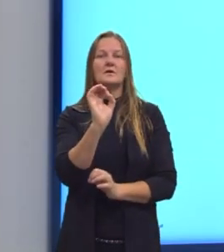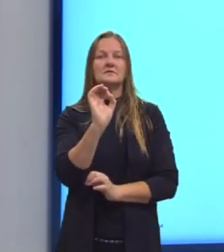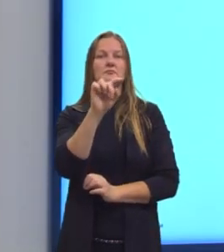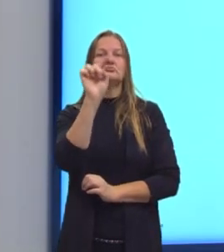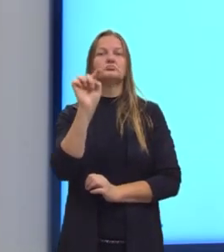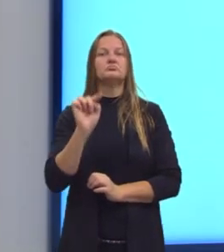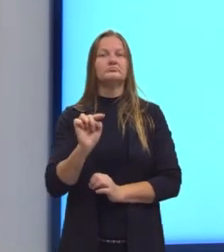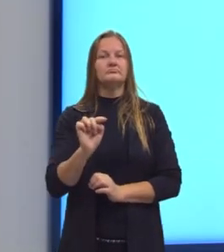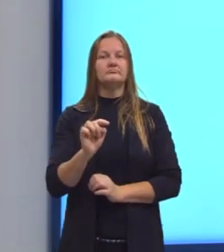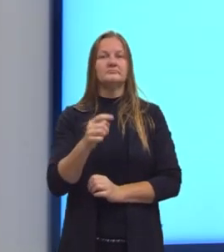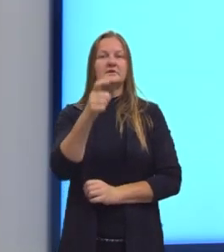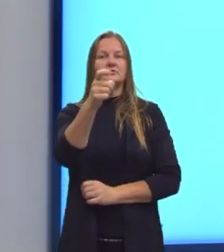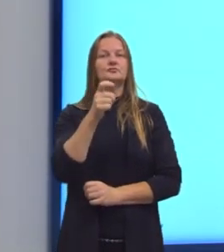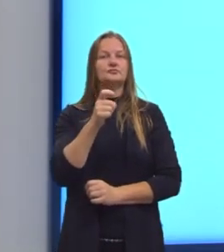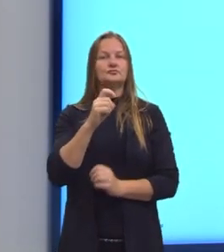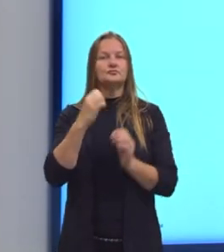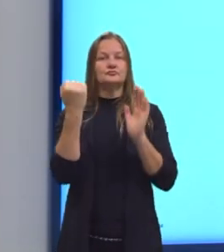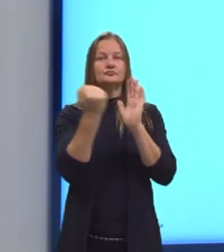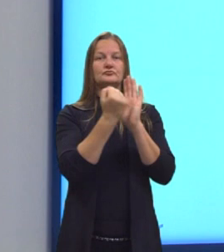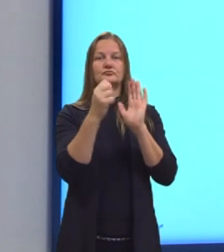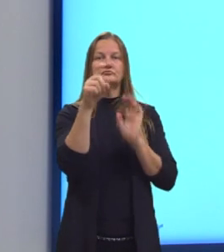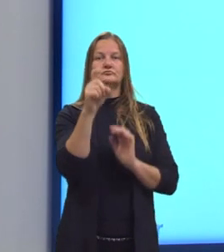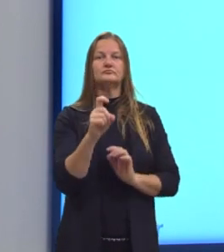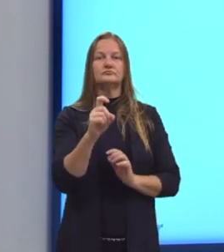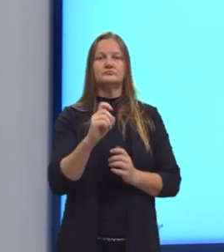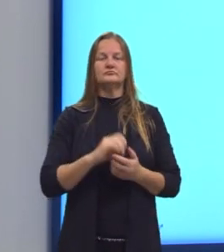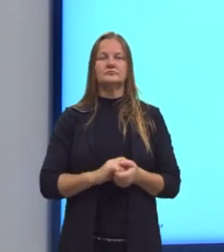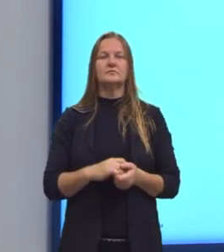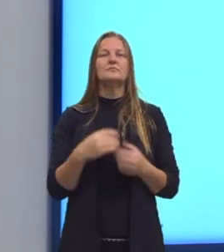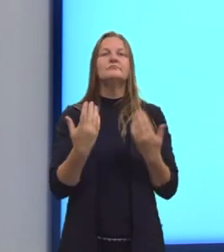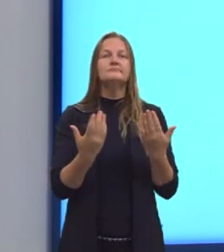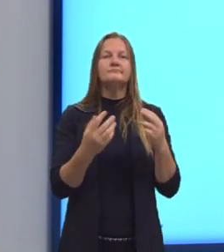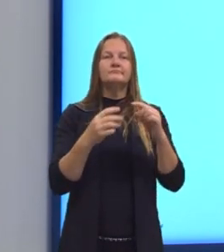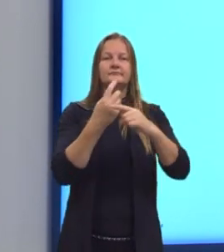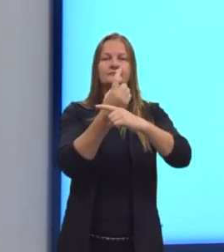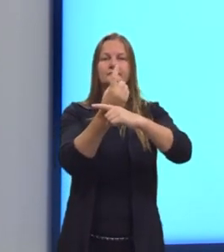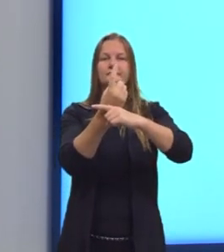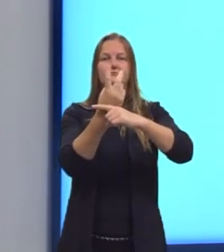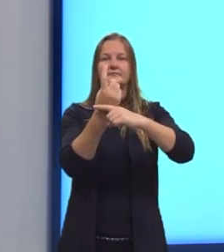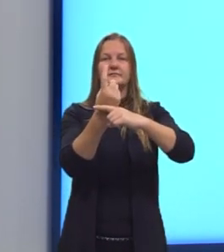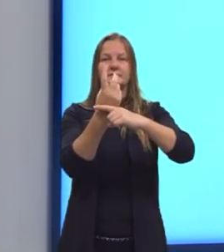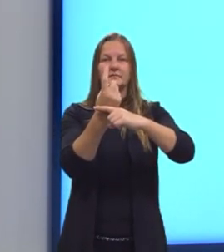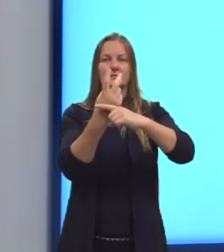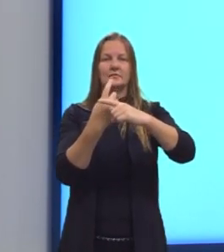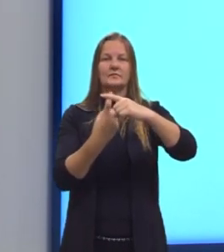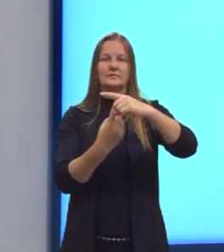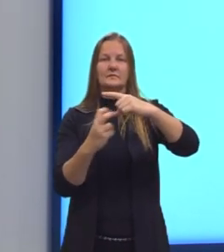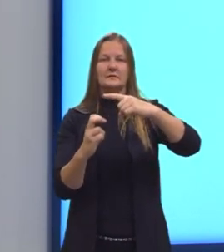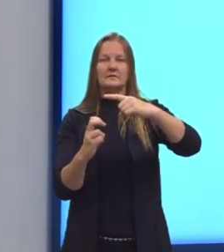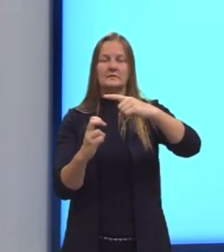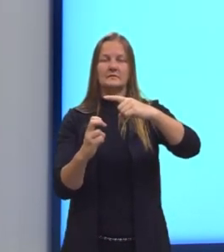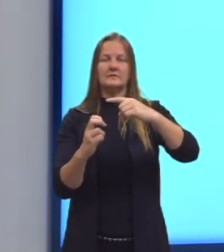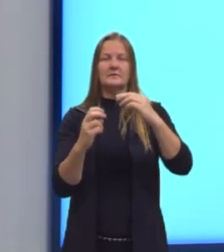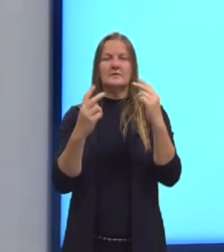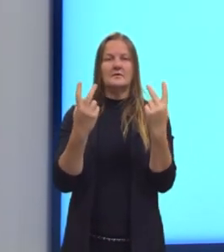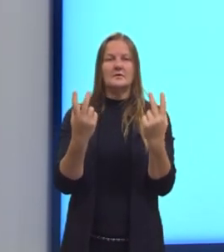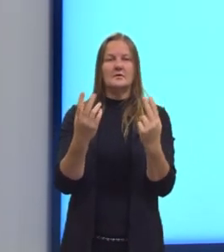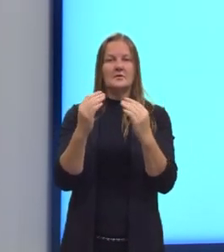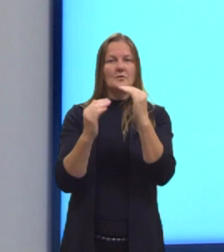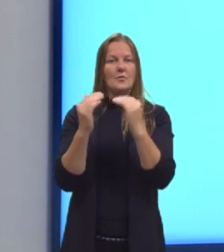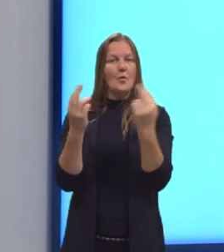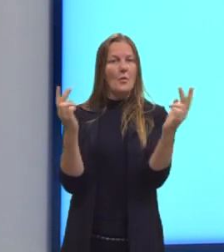Nós temos aqui o x, né? Então, nós temos a seguinte proporção. 12 está para 15, assim como